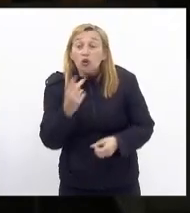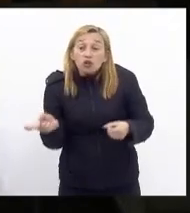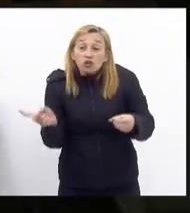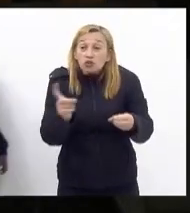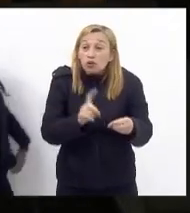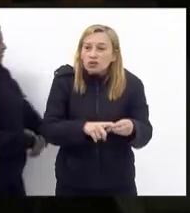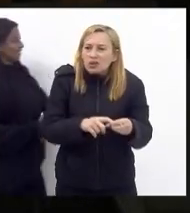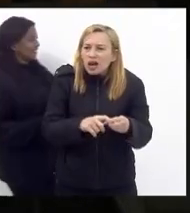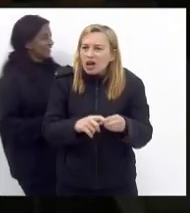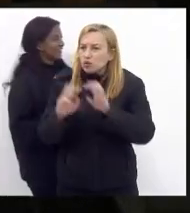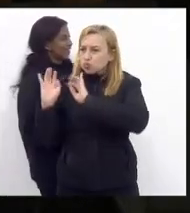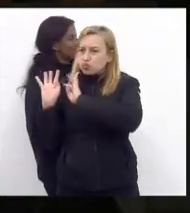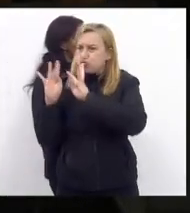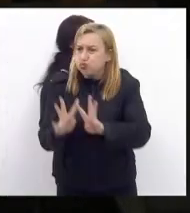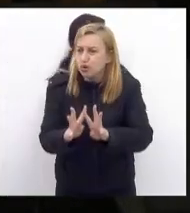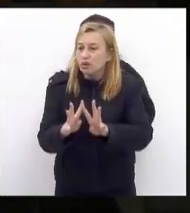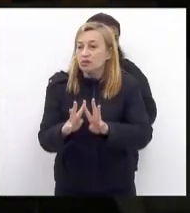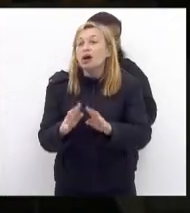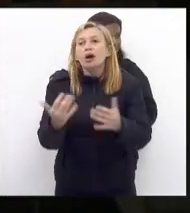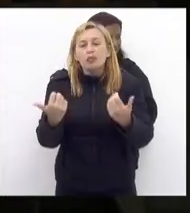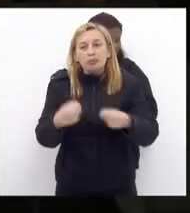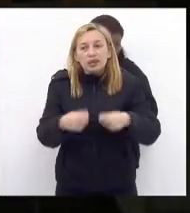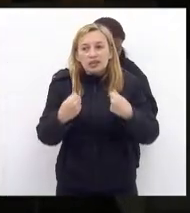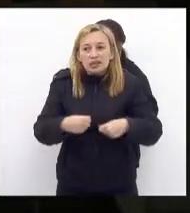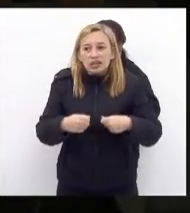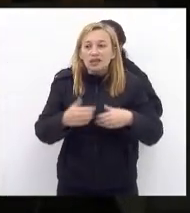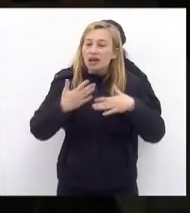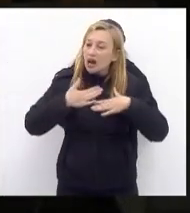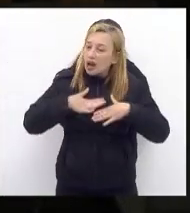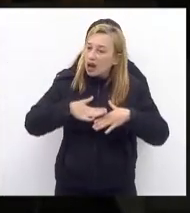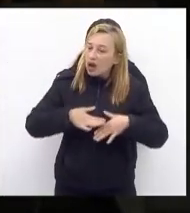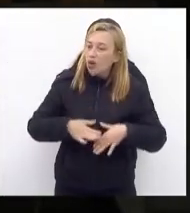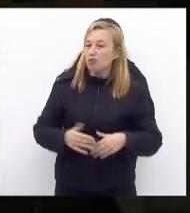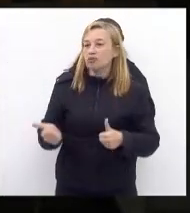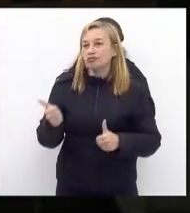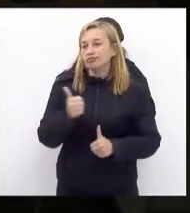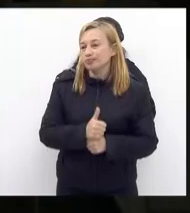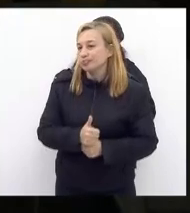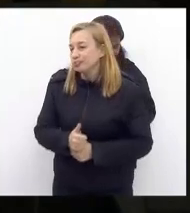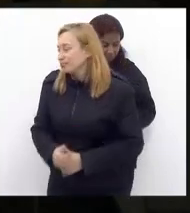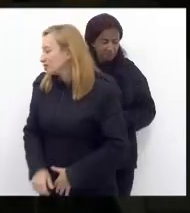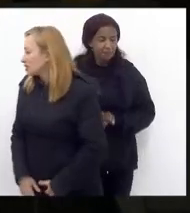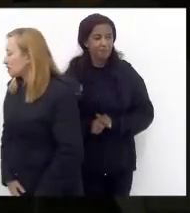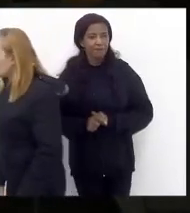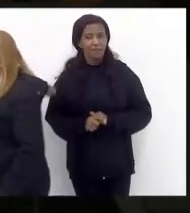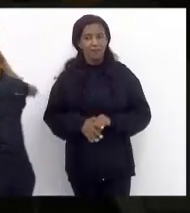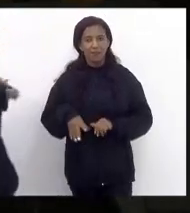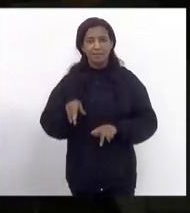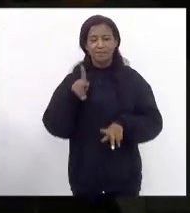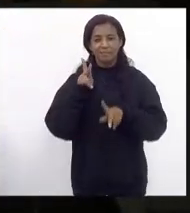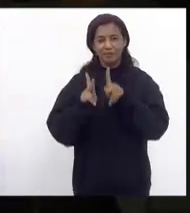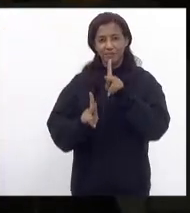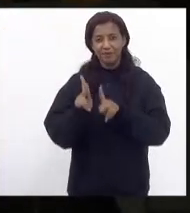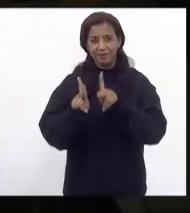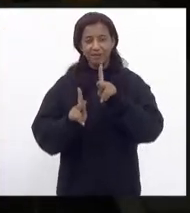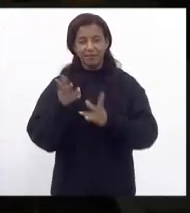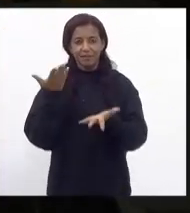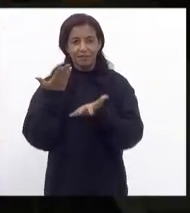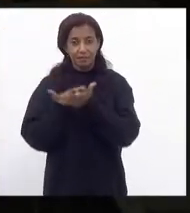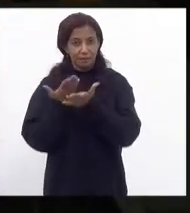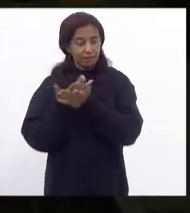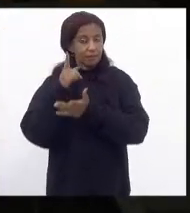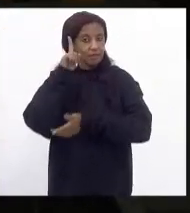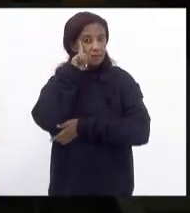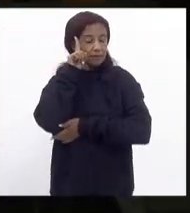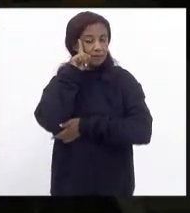maciçamente é preciso que gradualmente a população escolar cotidiana vá